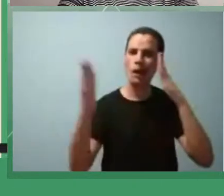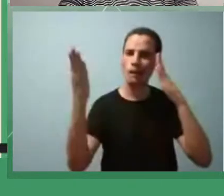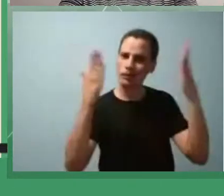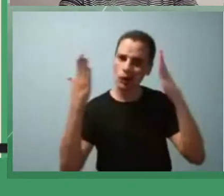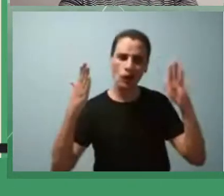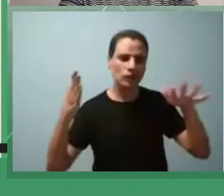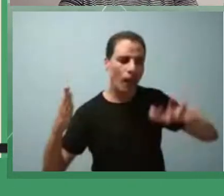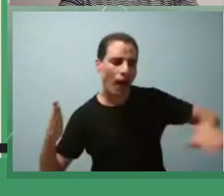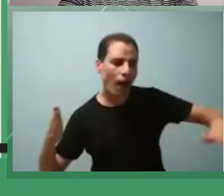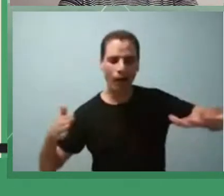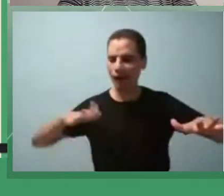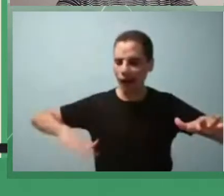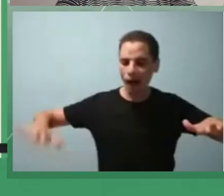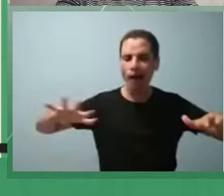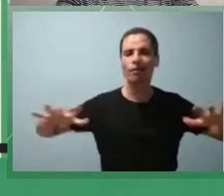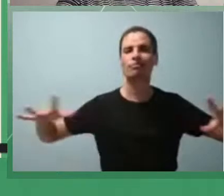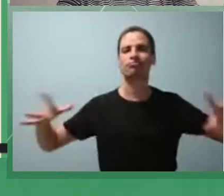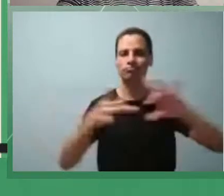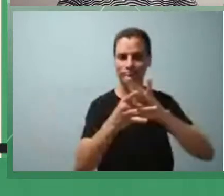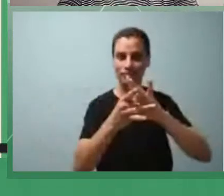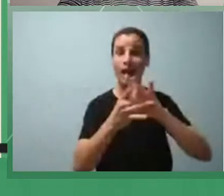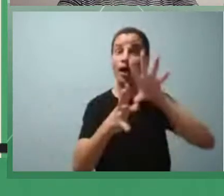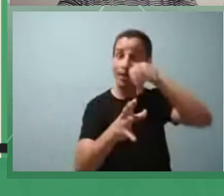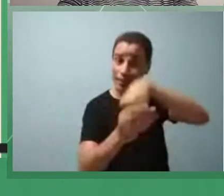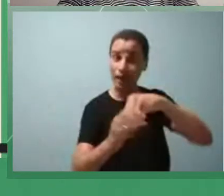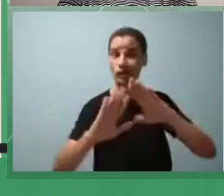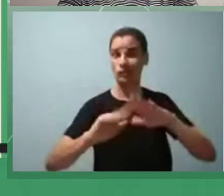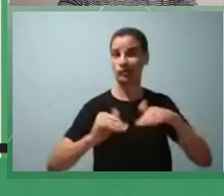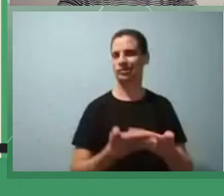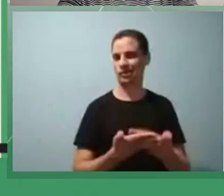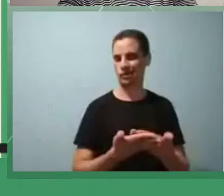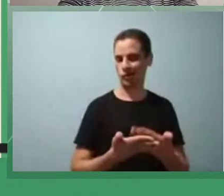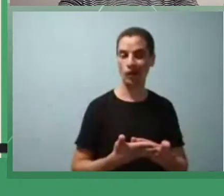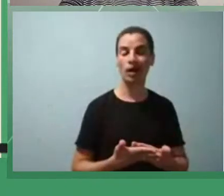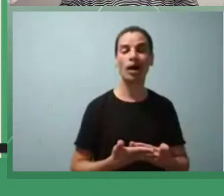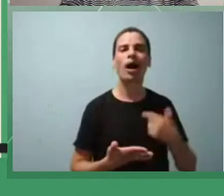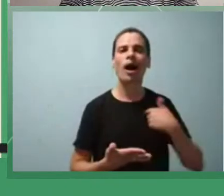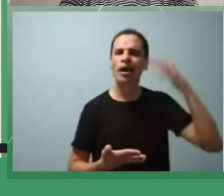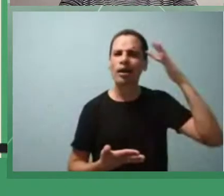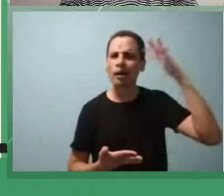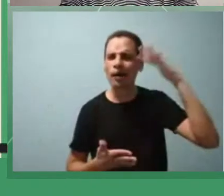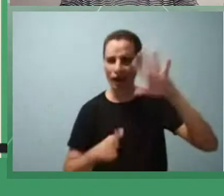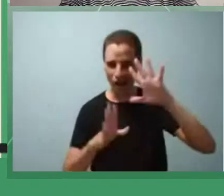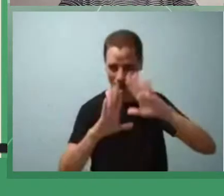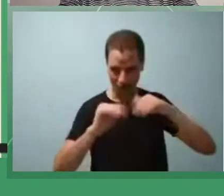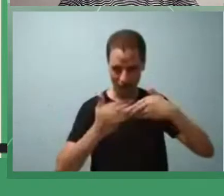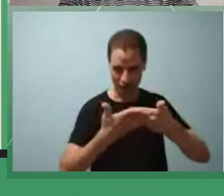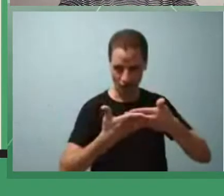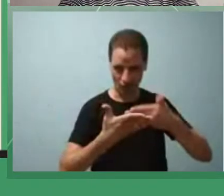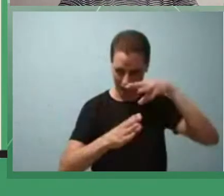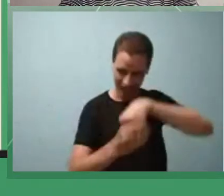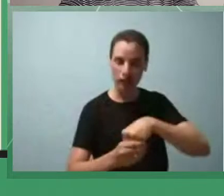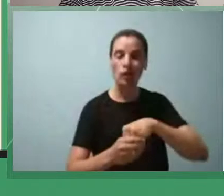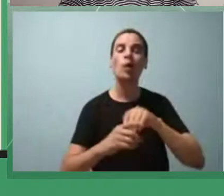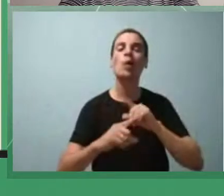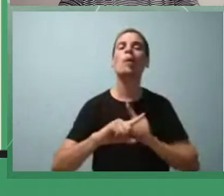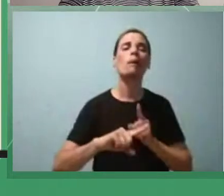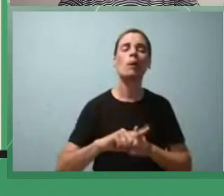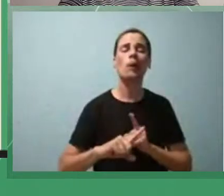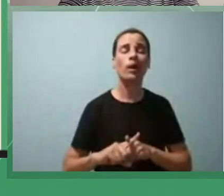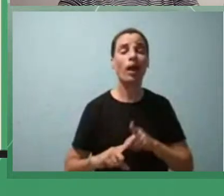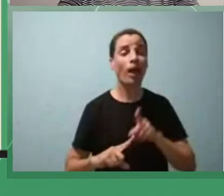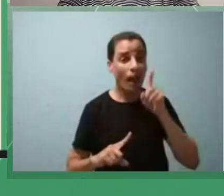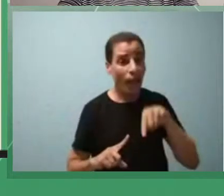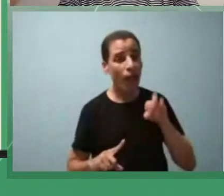duas áreas dentro do contexto escolar e aí eu falo contexto escolar porque o resultado final dessa pesquisa